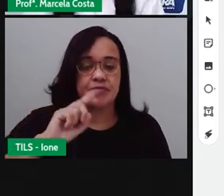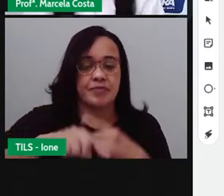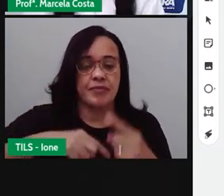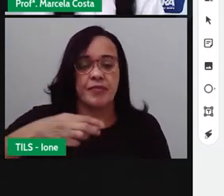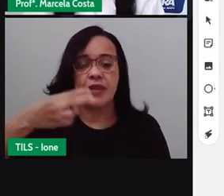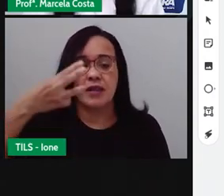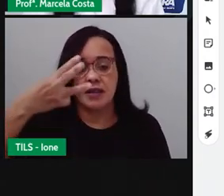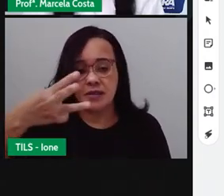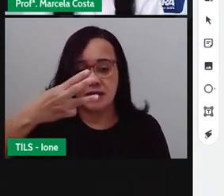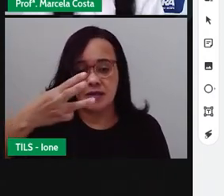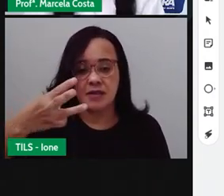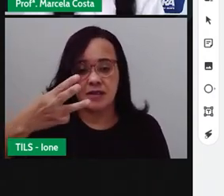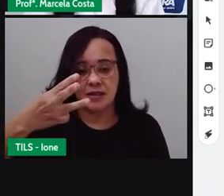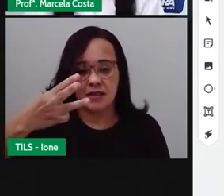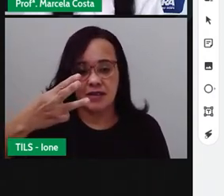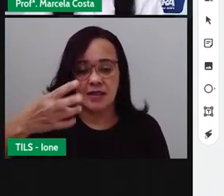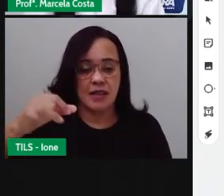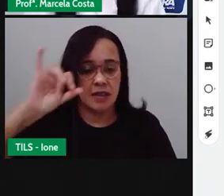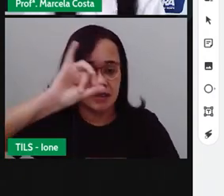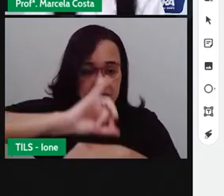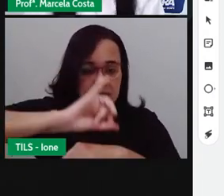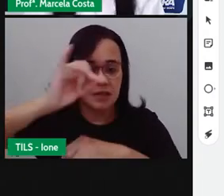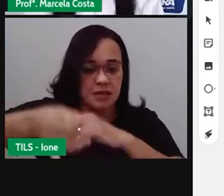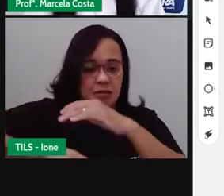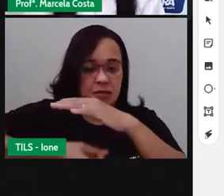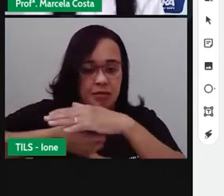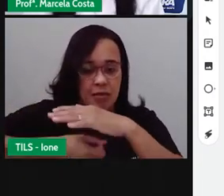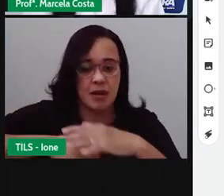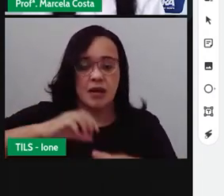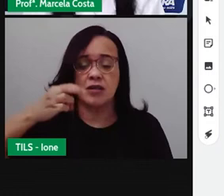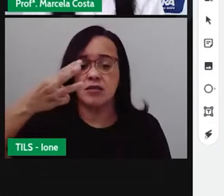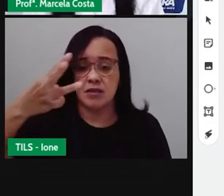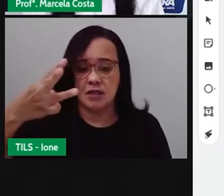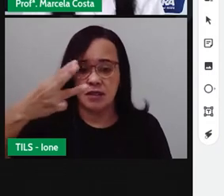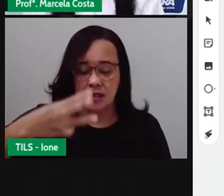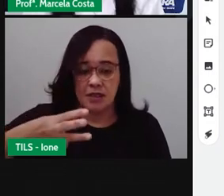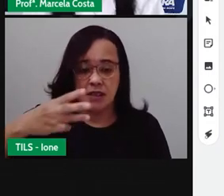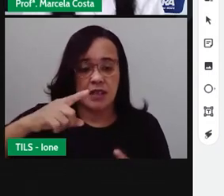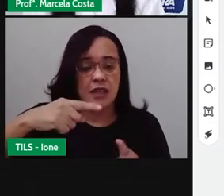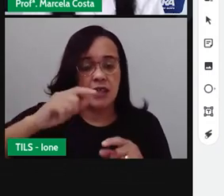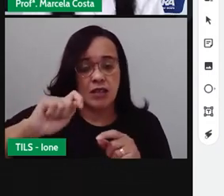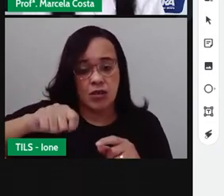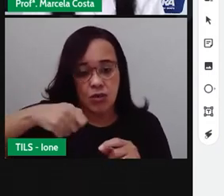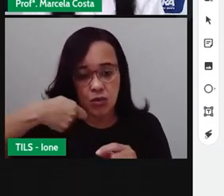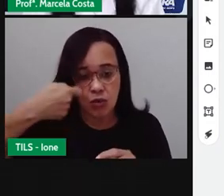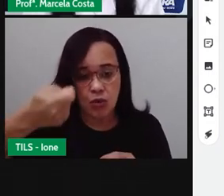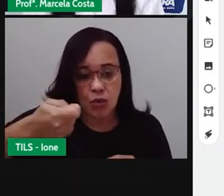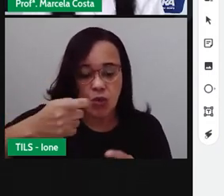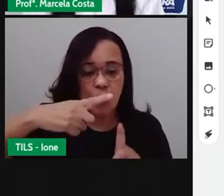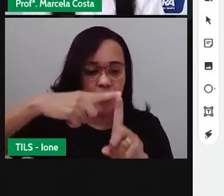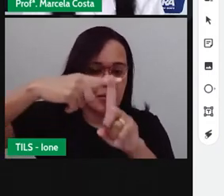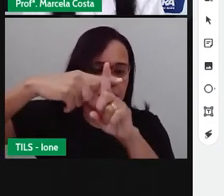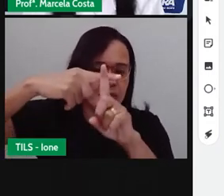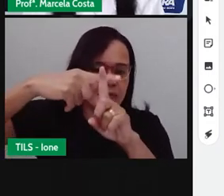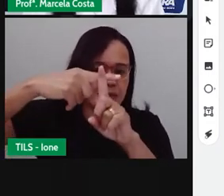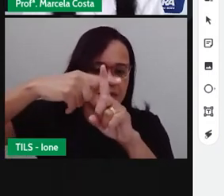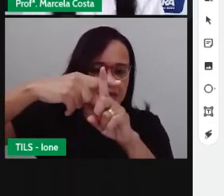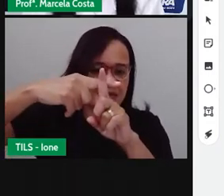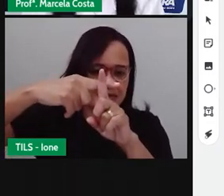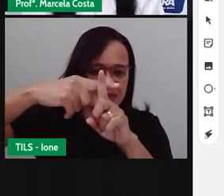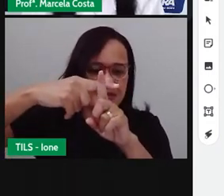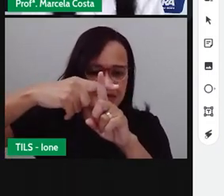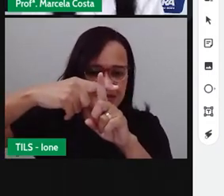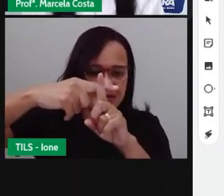símbolo da distância e aqui, um traçado. Então, eu vim aqui, 1, 2, 3